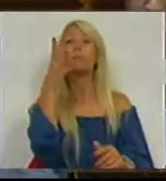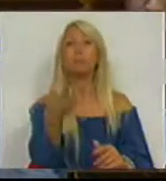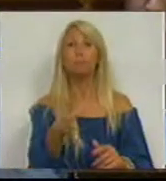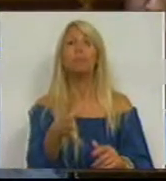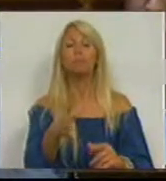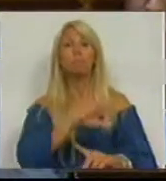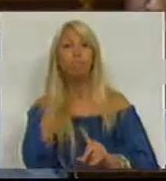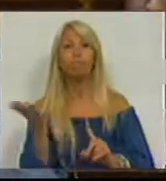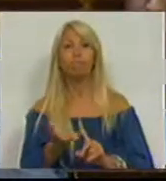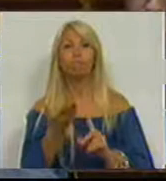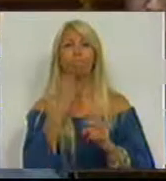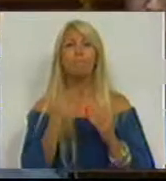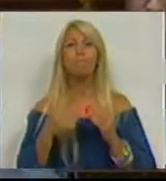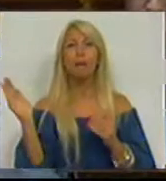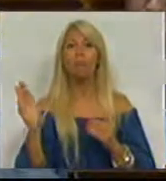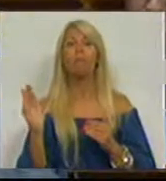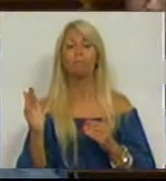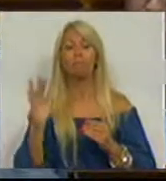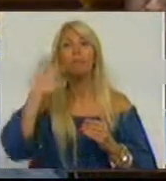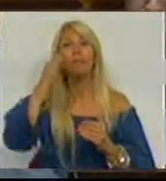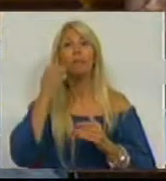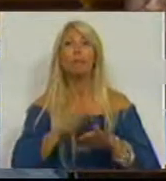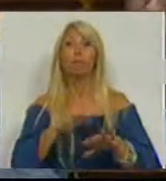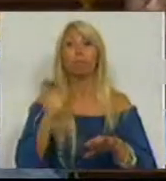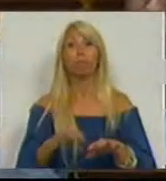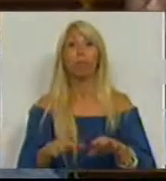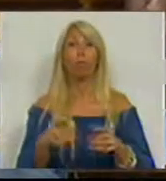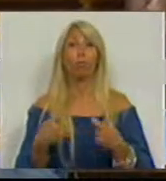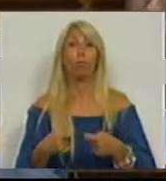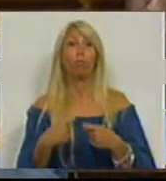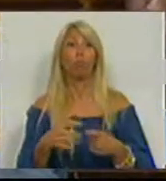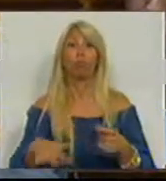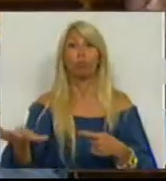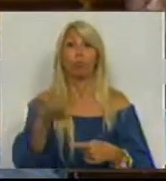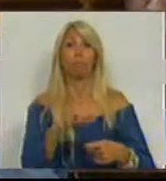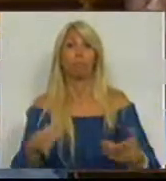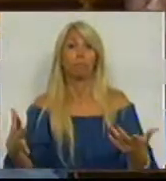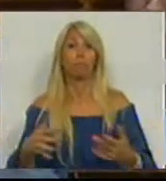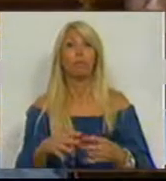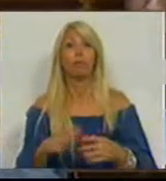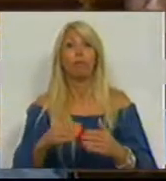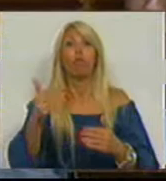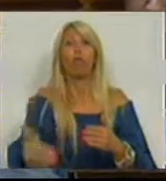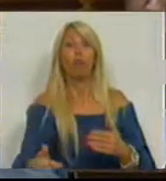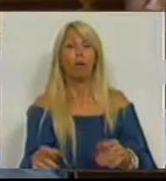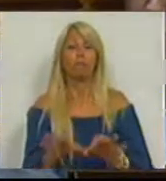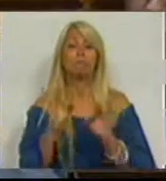penalizadas com esses tais custos de contexto como combustíveis, energia, etc.